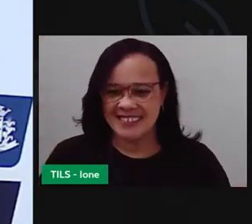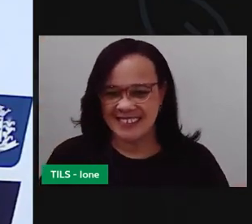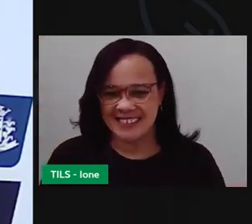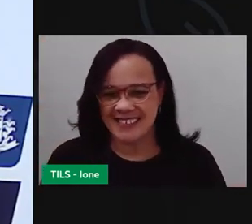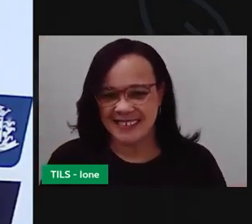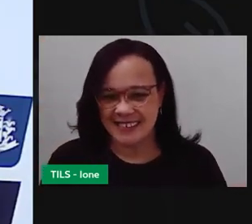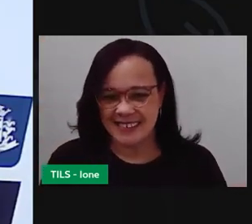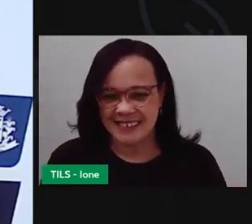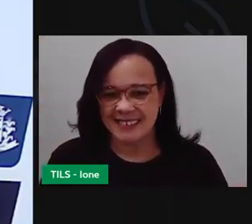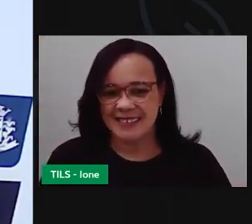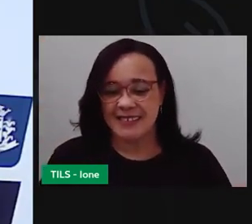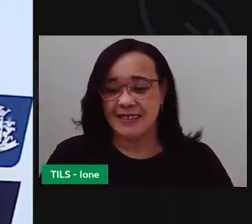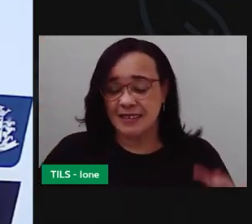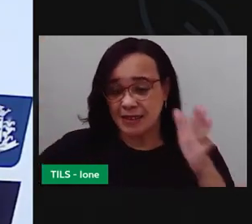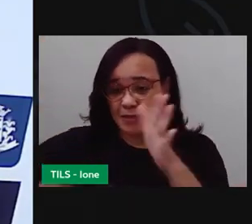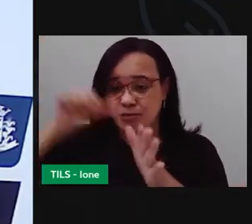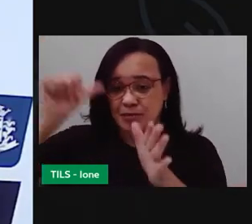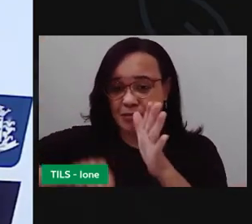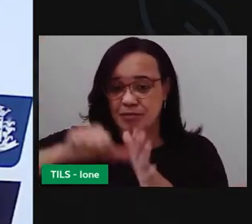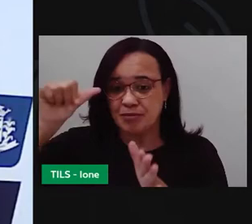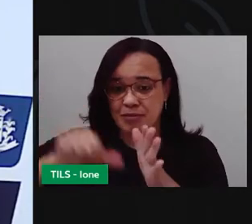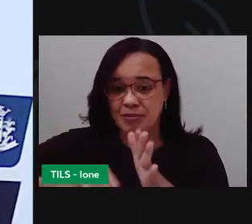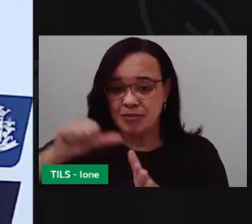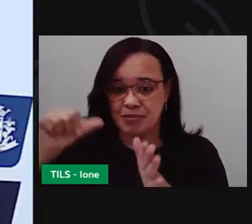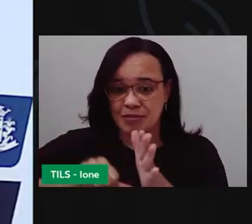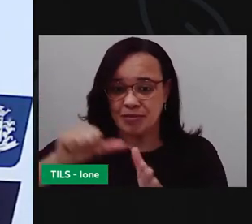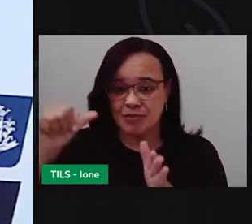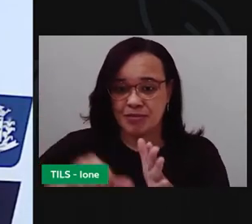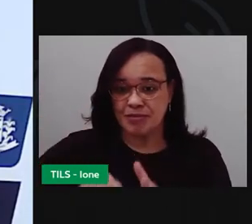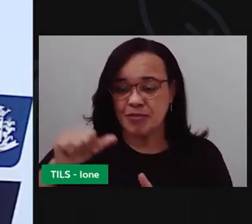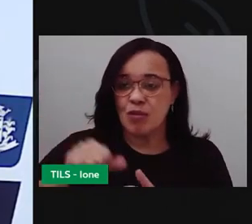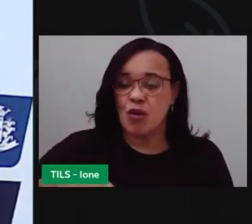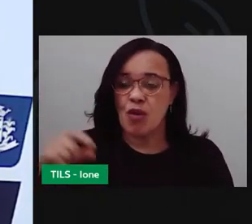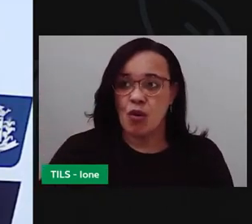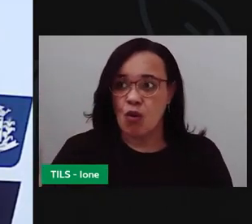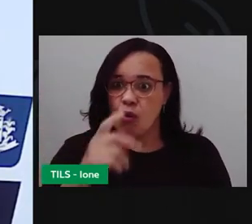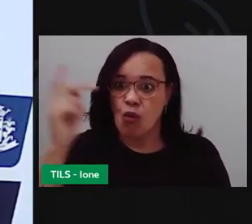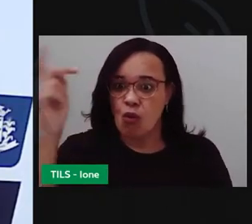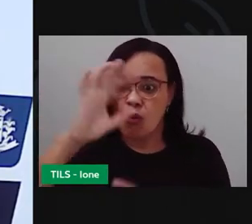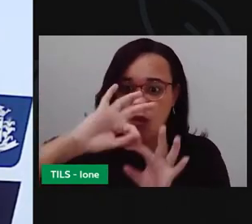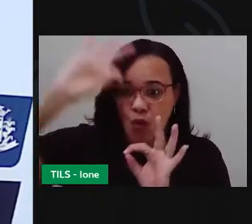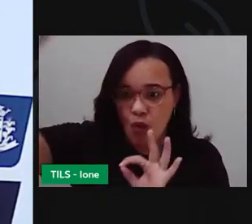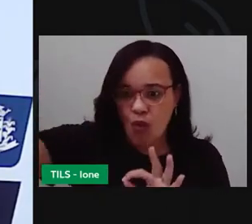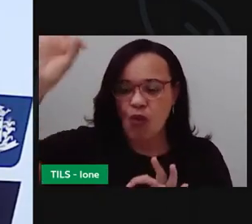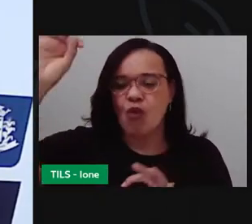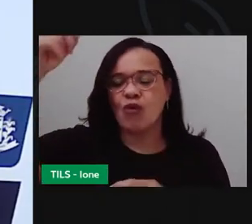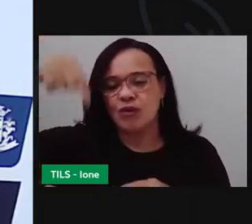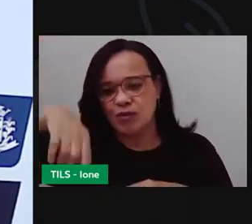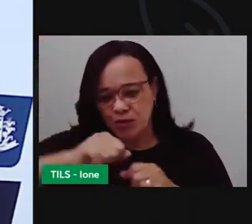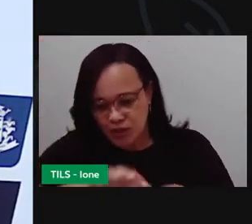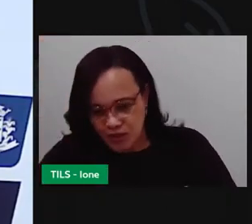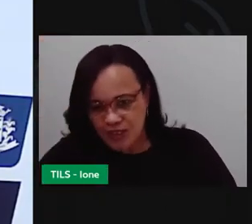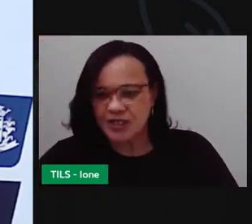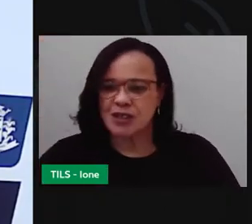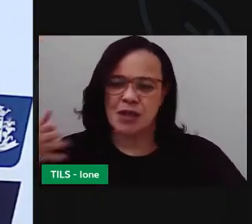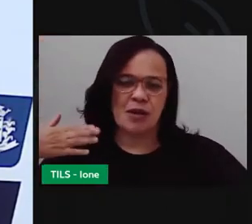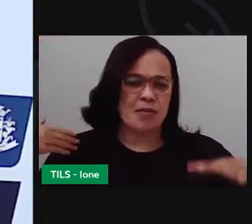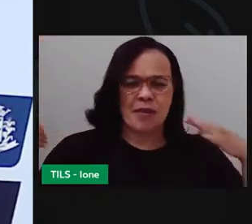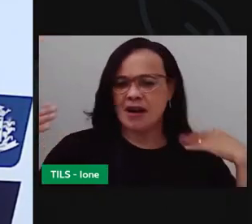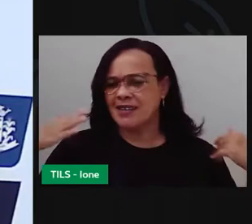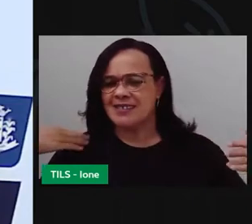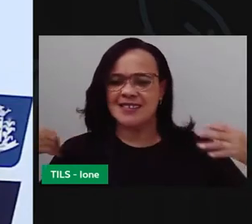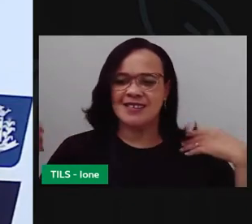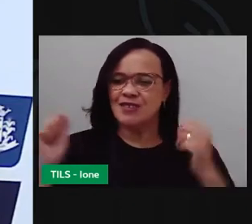Esse foi o seu primeiro, ora no alto, ora no chão, de muitos passeios de tatu com